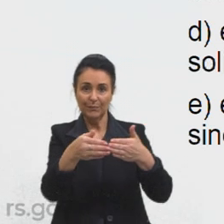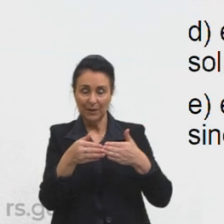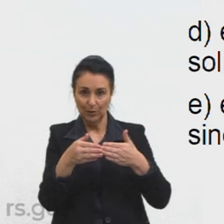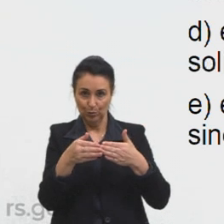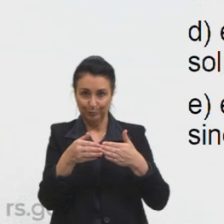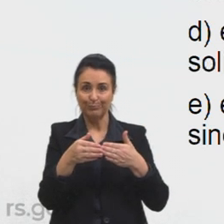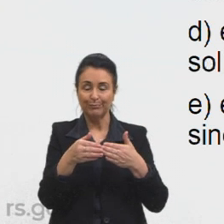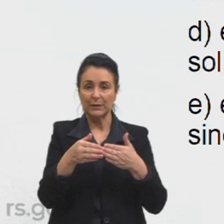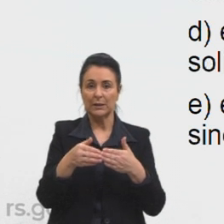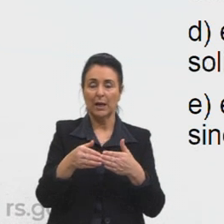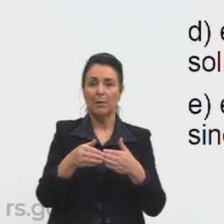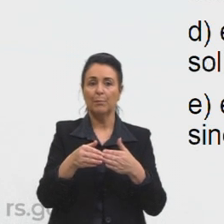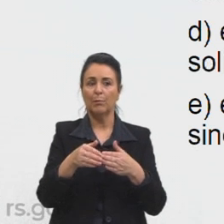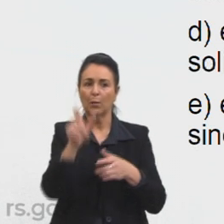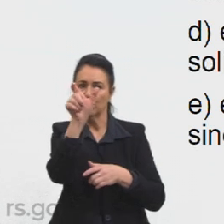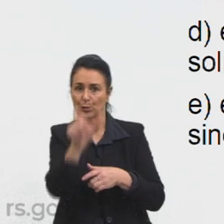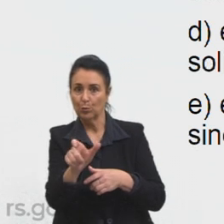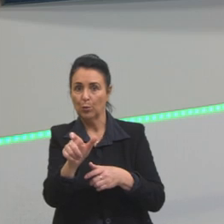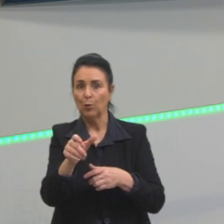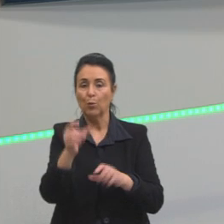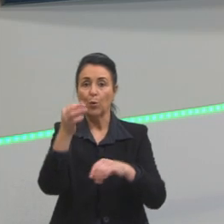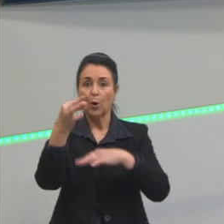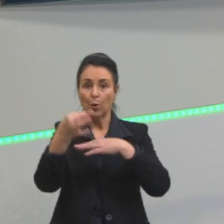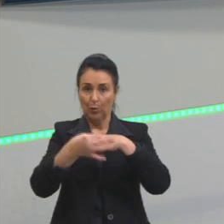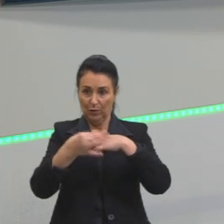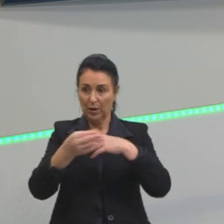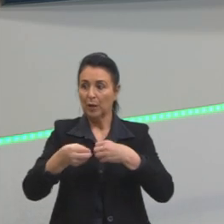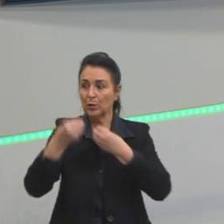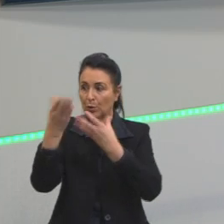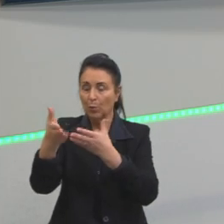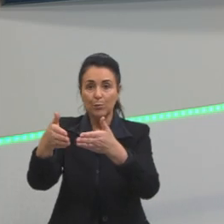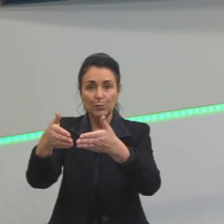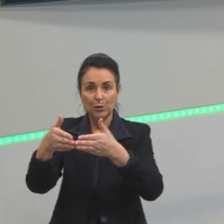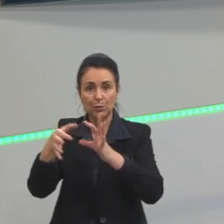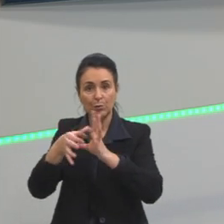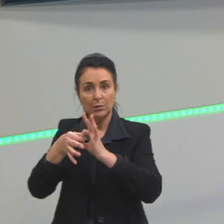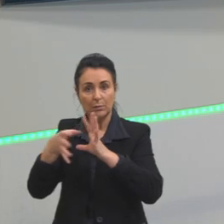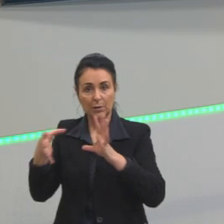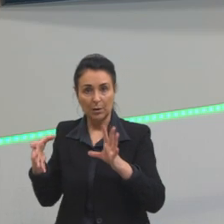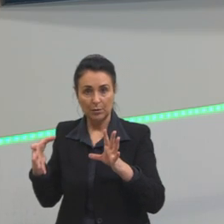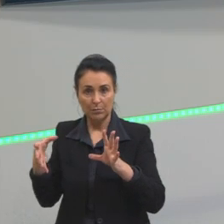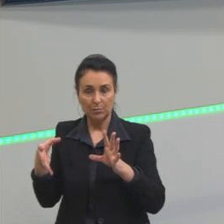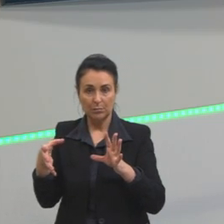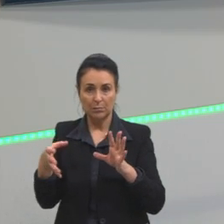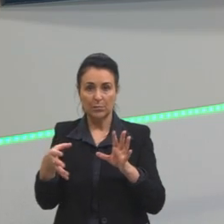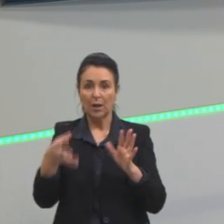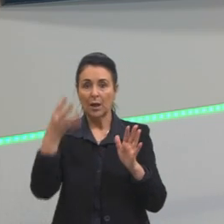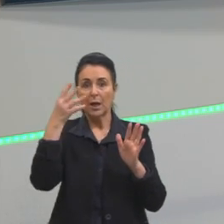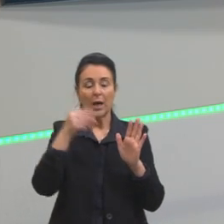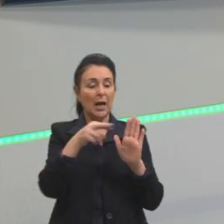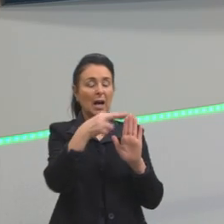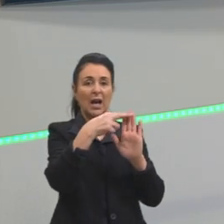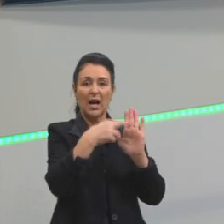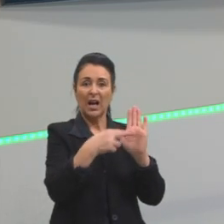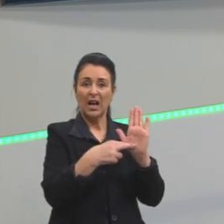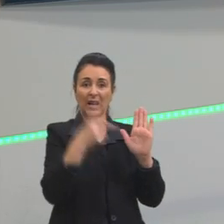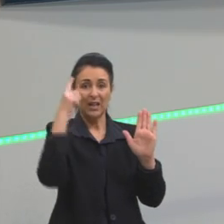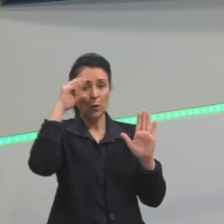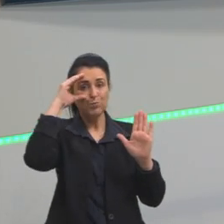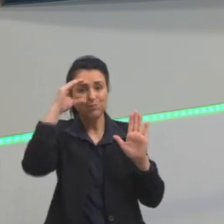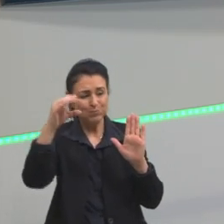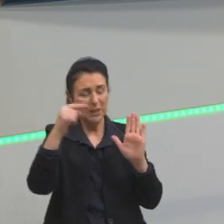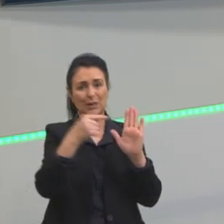que foi entregue por um advogado e a questão nos diz ao transgredir o rigor da linguagem